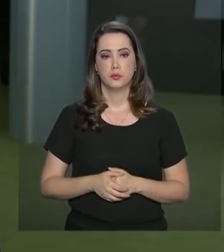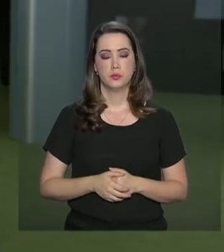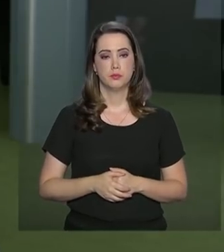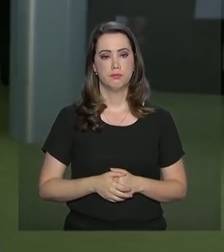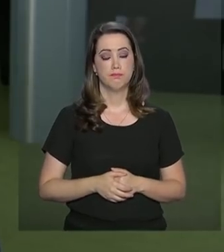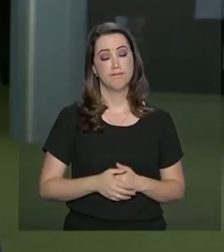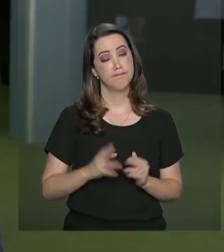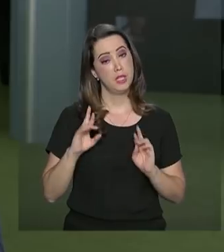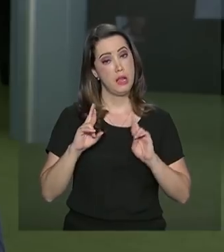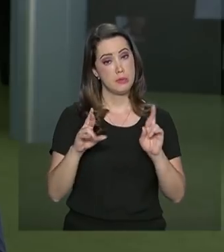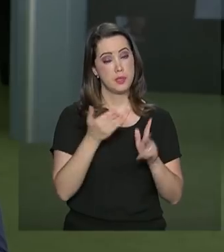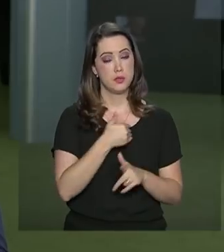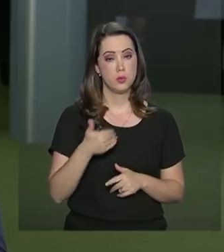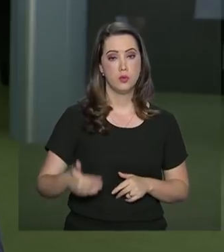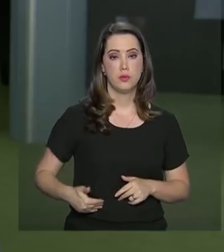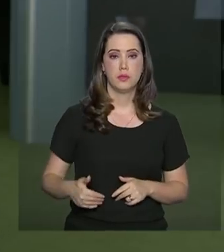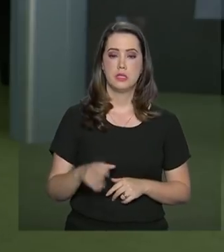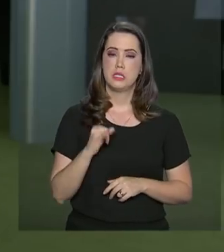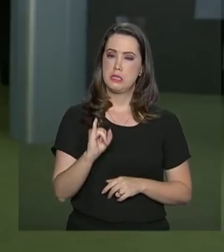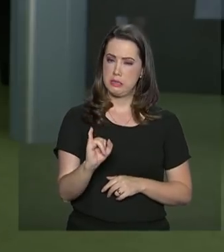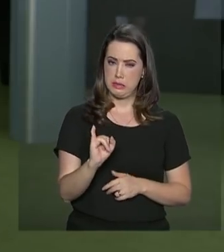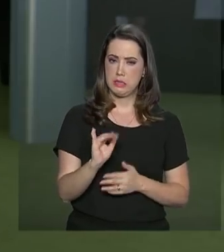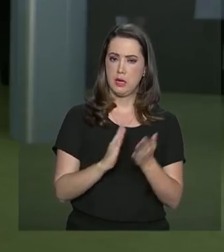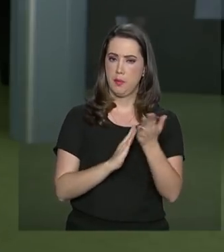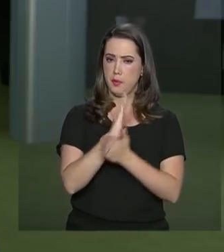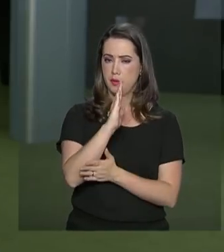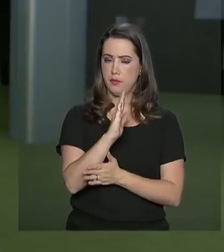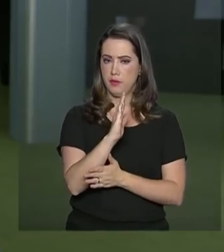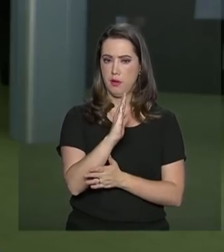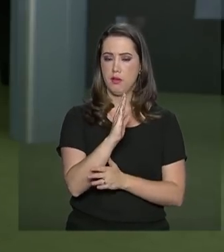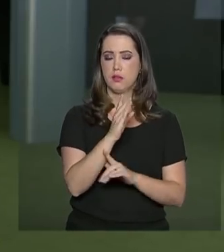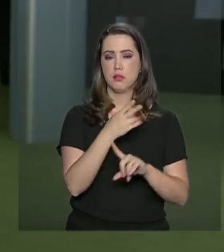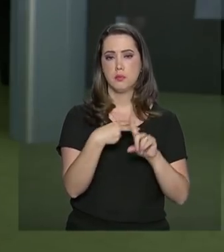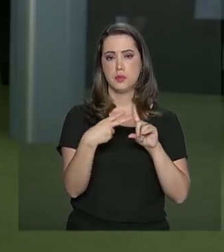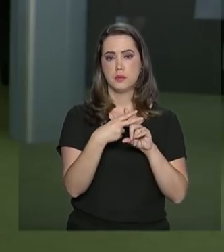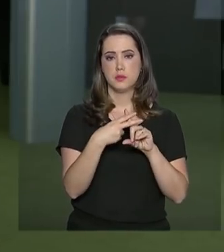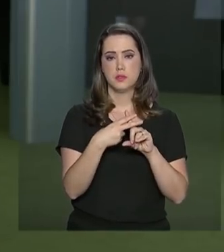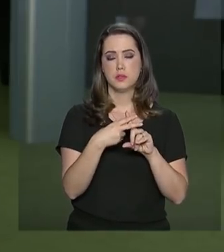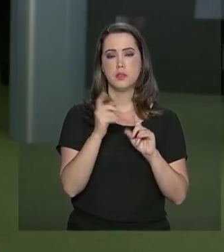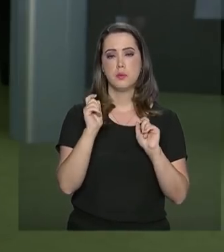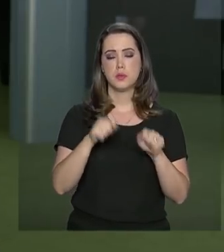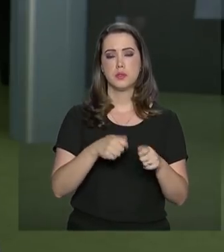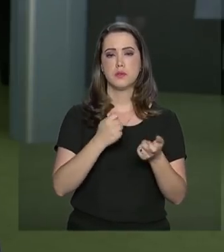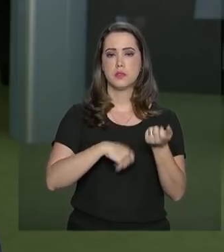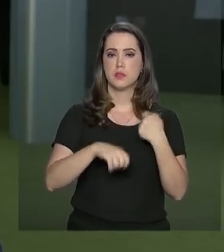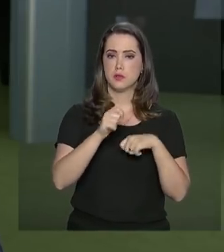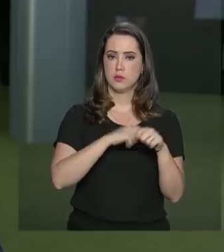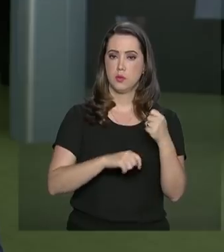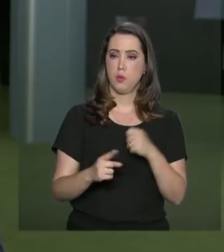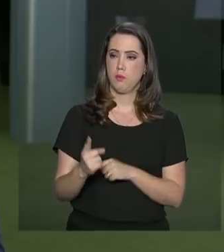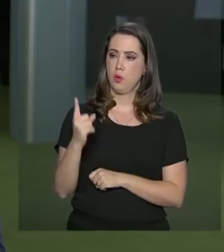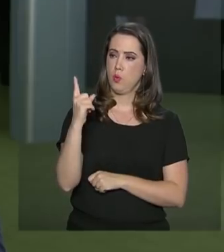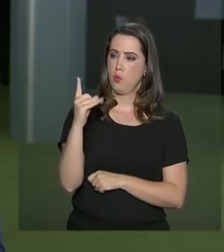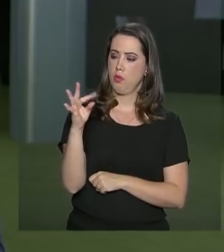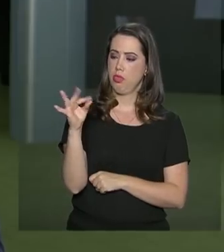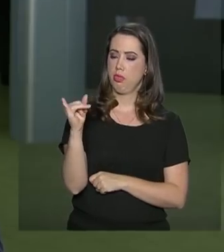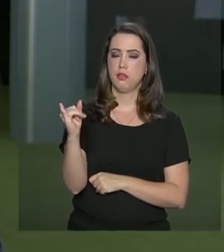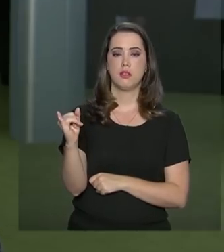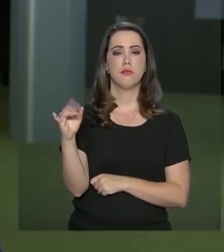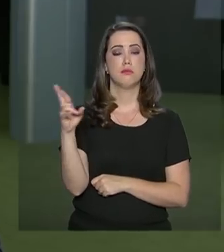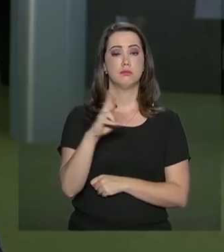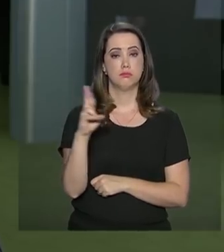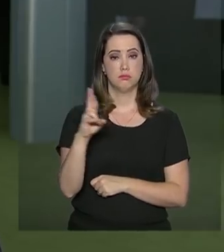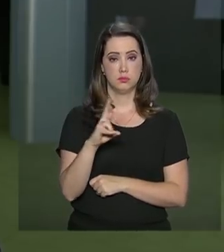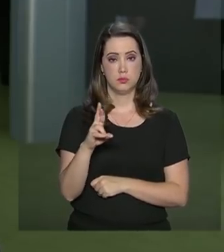Nas estimativas do governo, se aprovada a nova Previdência, será possível economizar um trilhão de